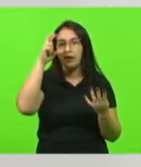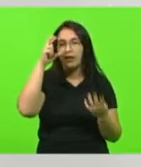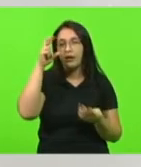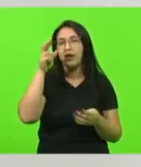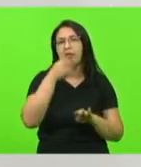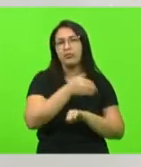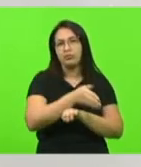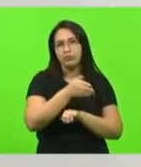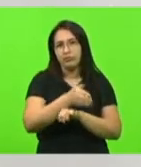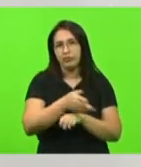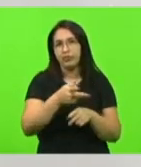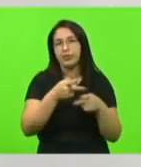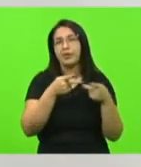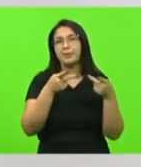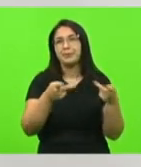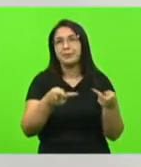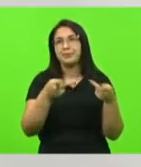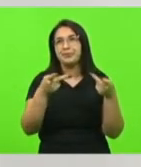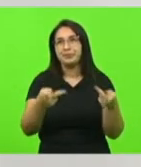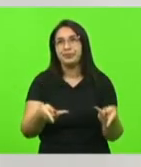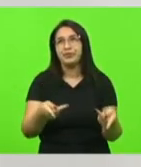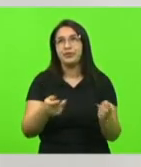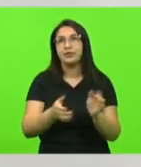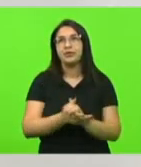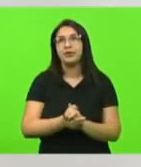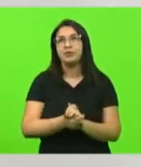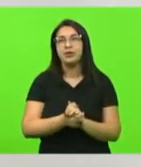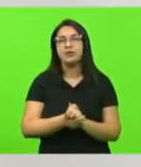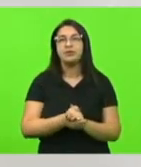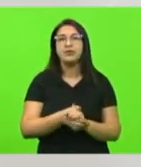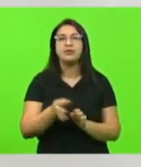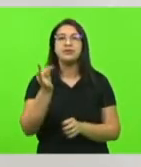participando o deputado Fernando Krelink